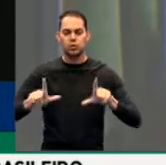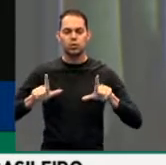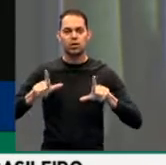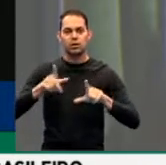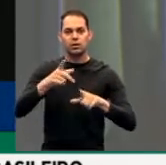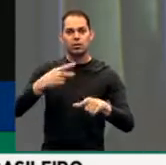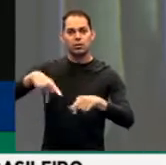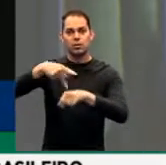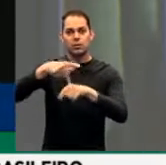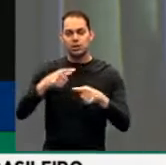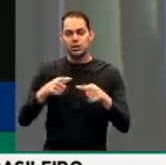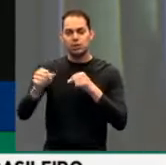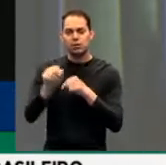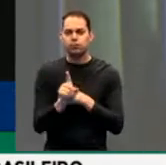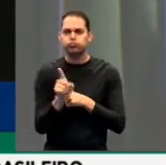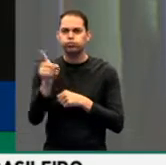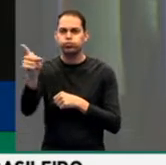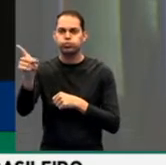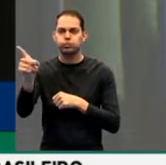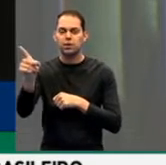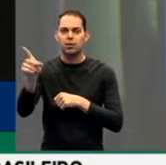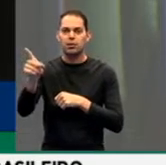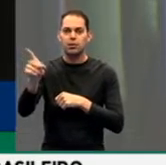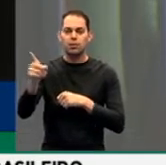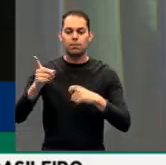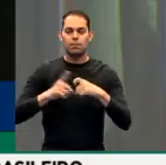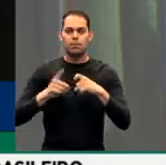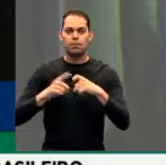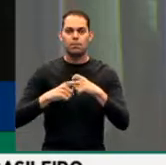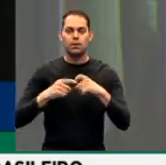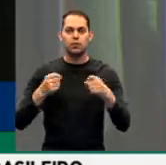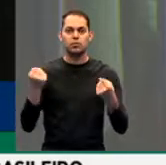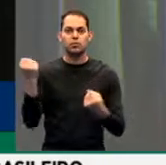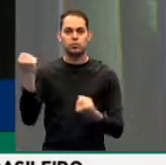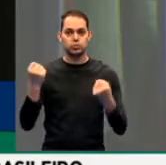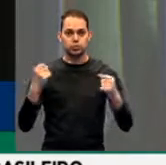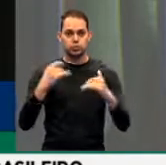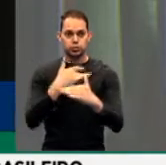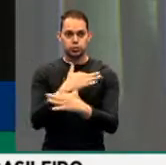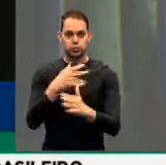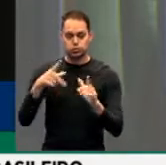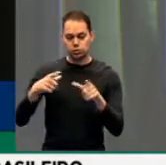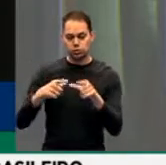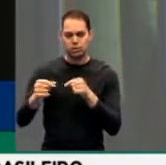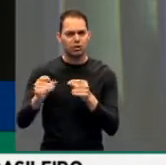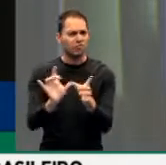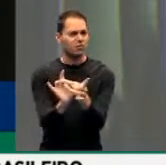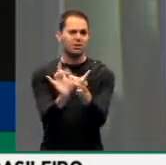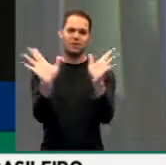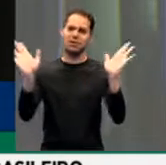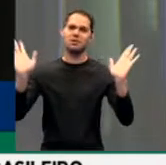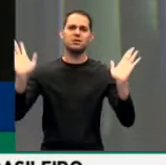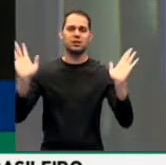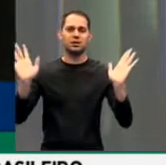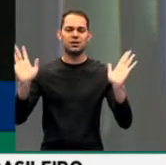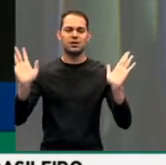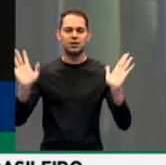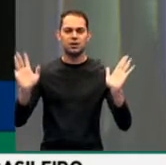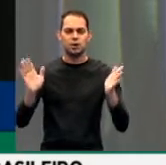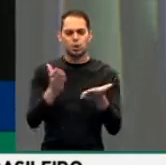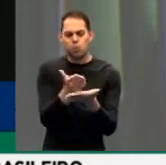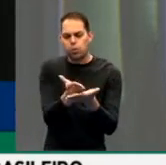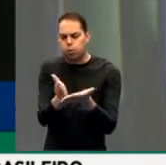Japão de medicina em tráfego. Do tráfego japonês. Fique à vontade. Não está